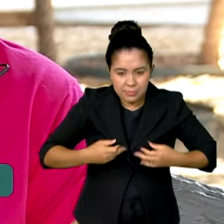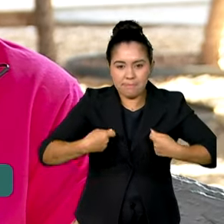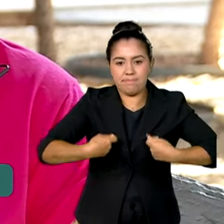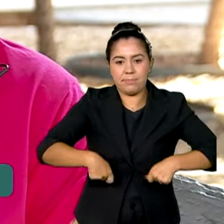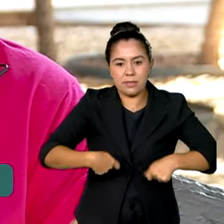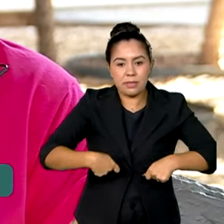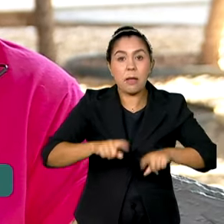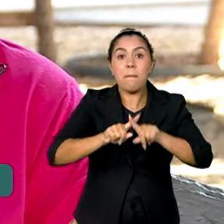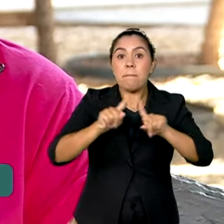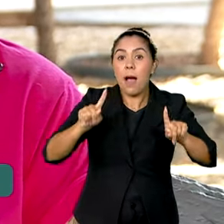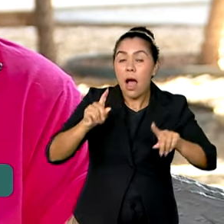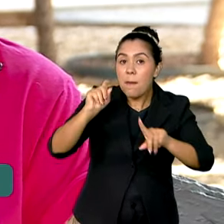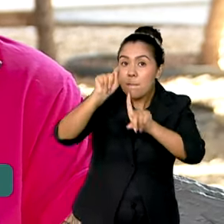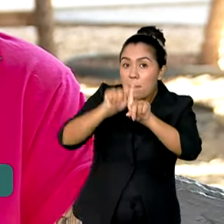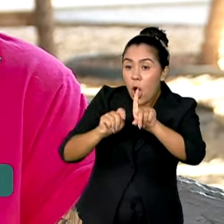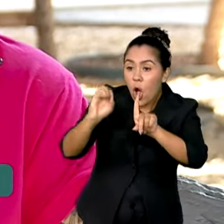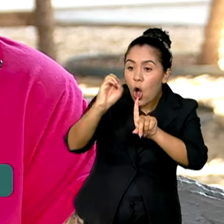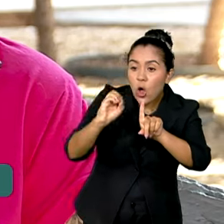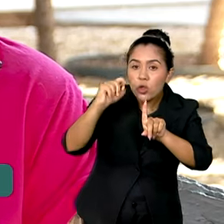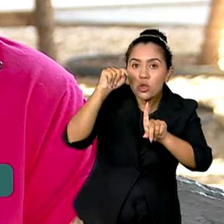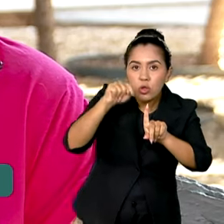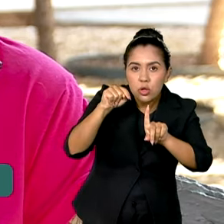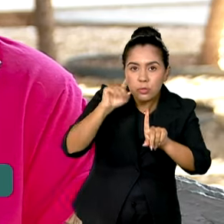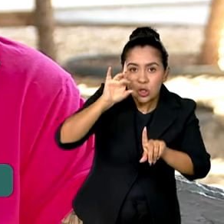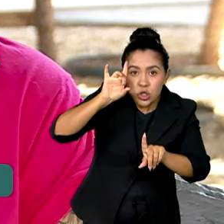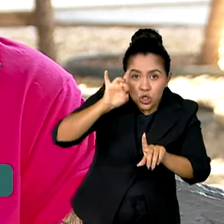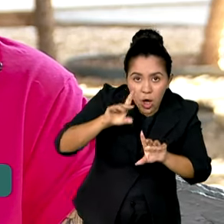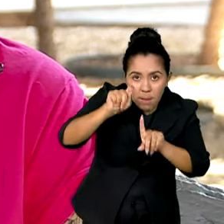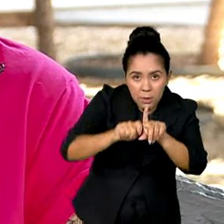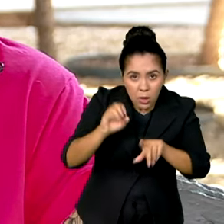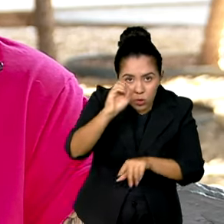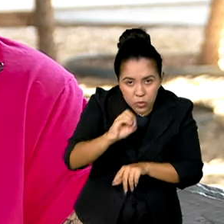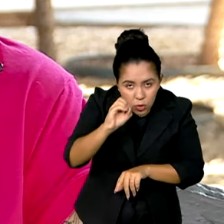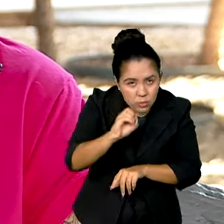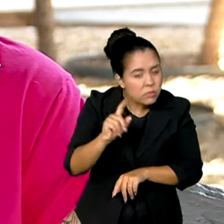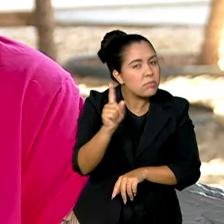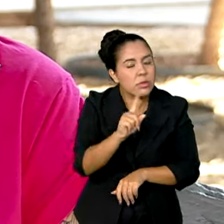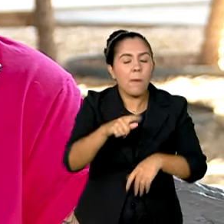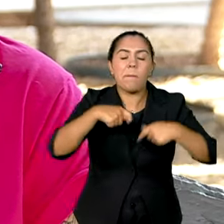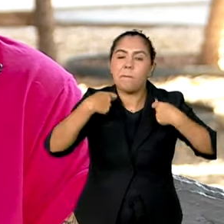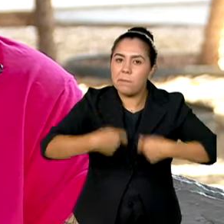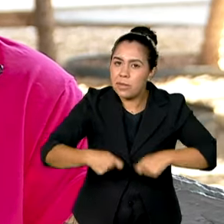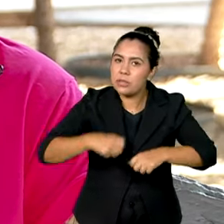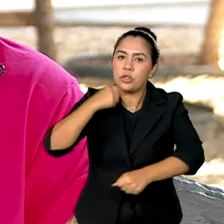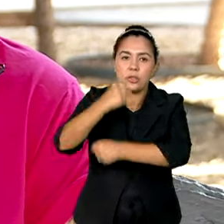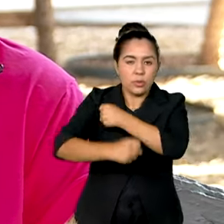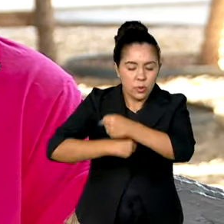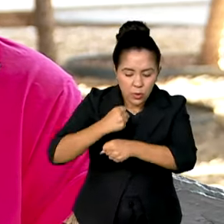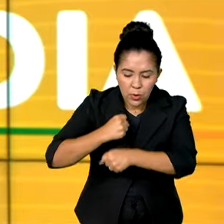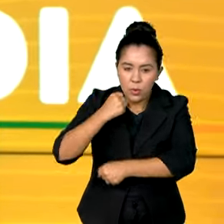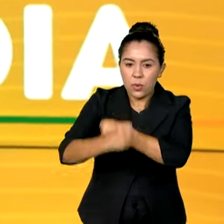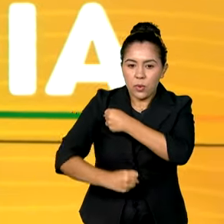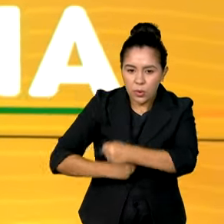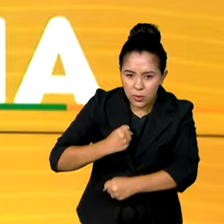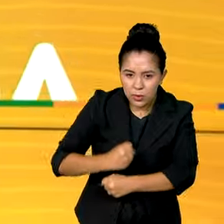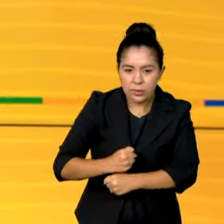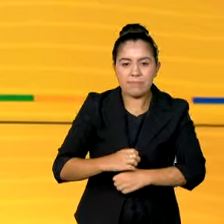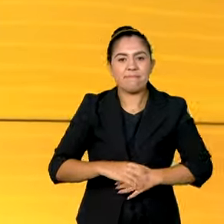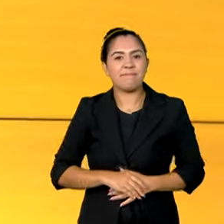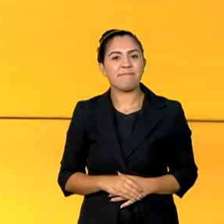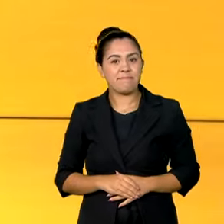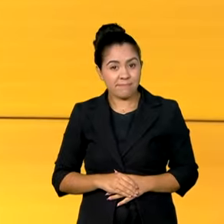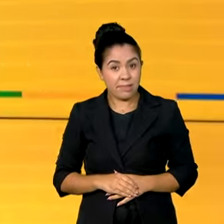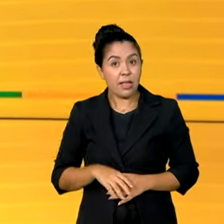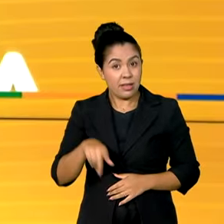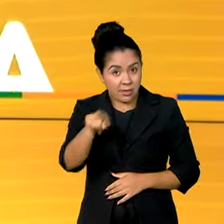essa prevenção não tem que ser focada só no outubro rosa, ela tem que ser focada o ano inteiro. É isso,